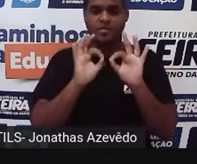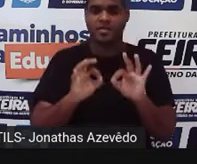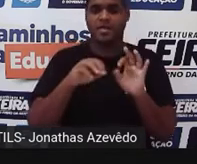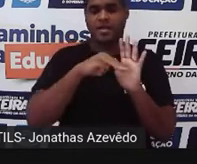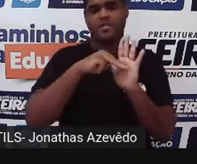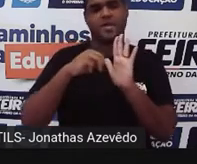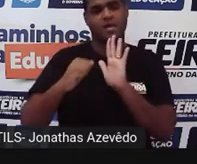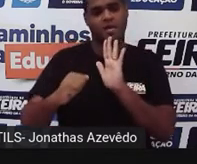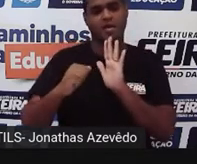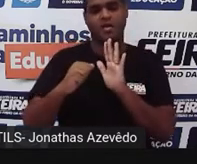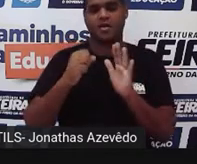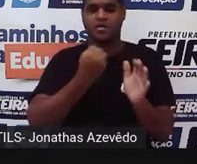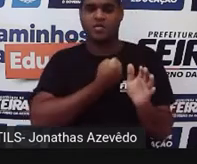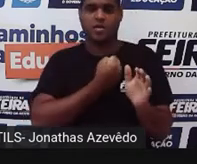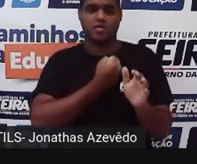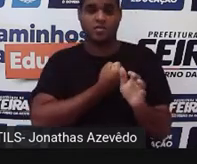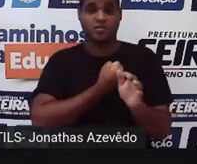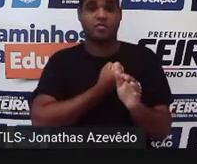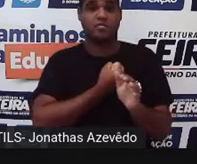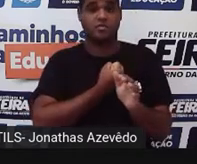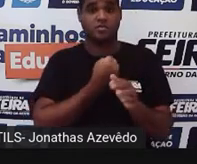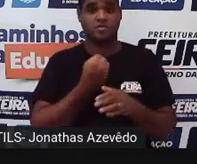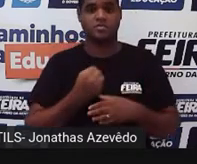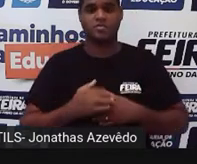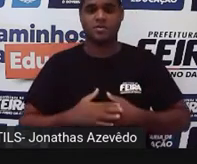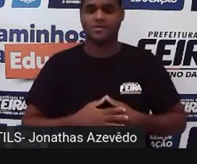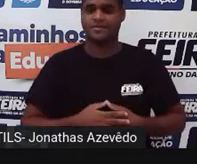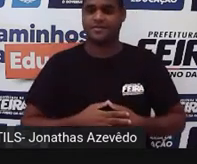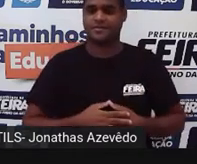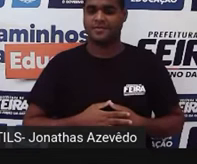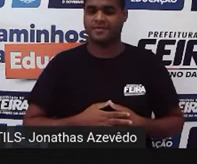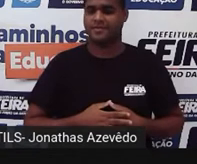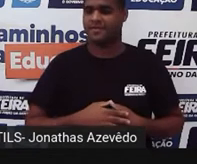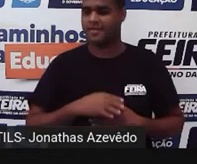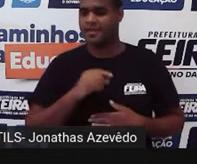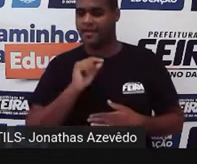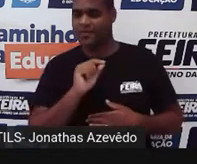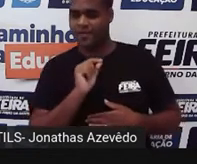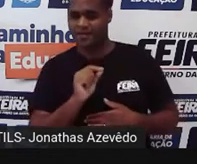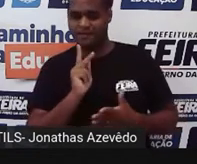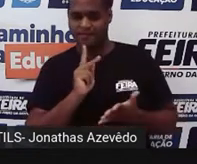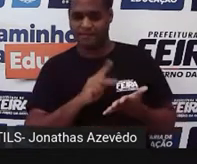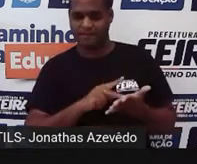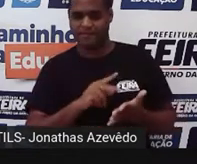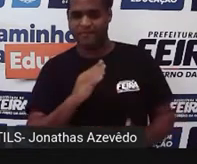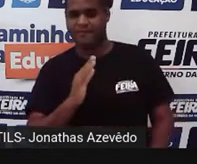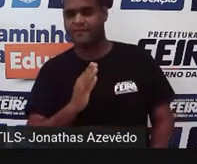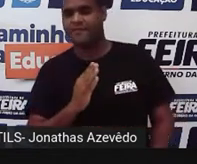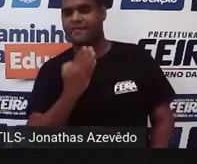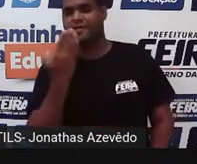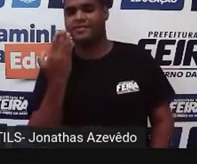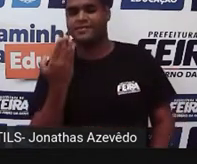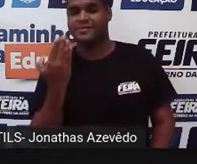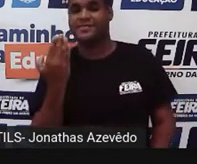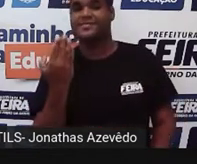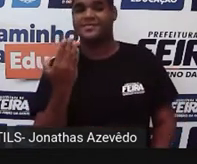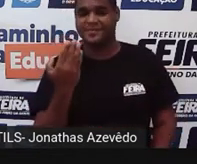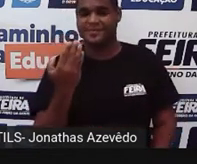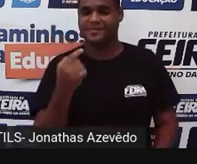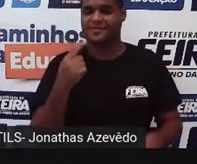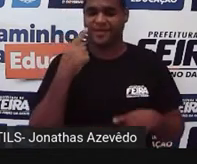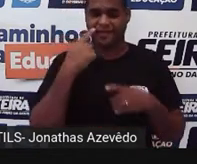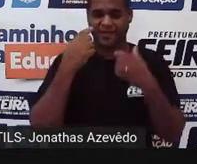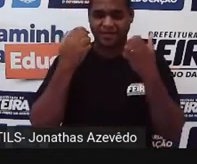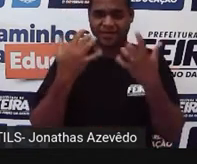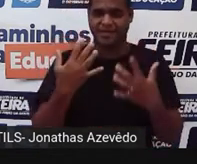resulta na média aritmética desses números. Isso é verdadeiro ou isso é falso? Vou